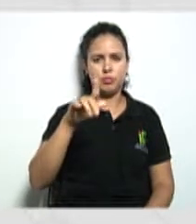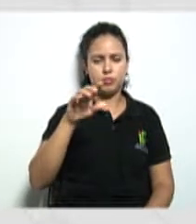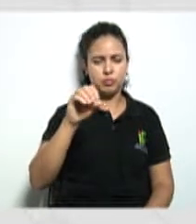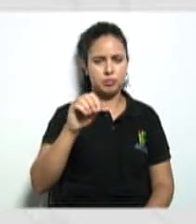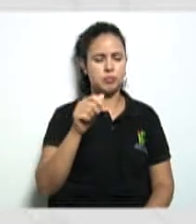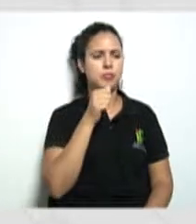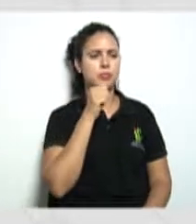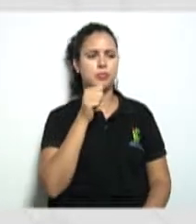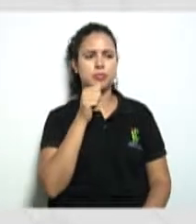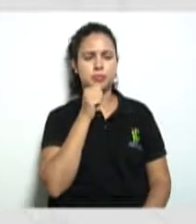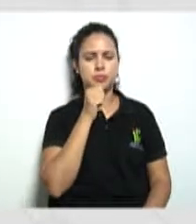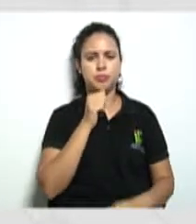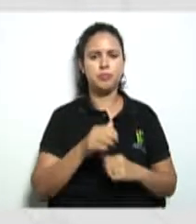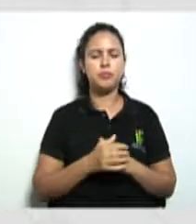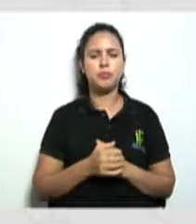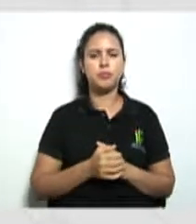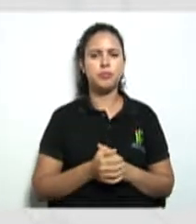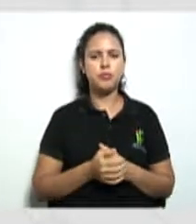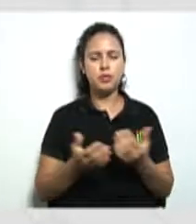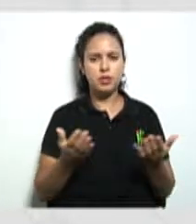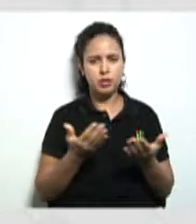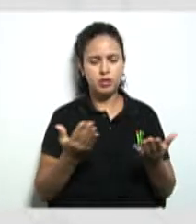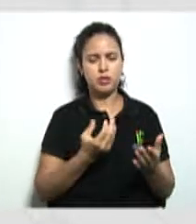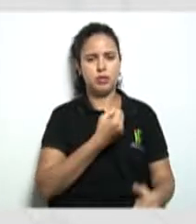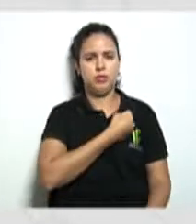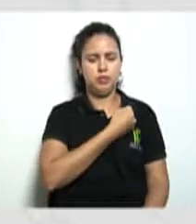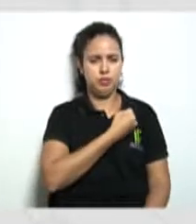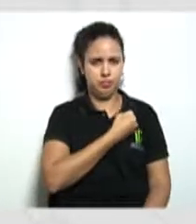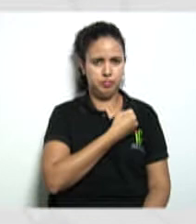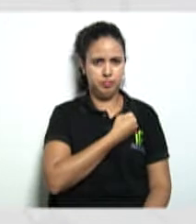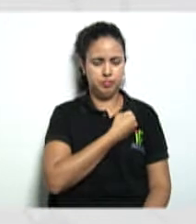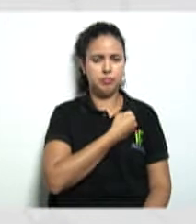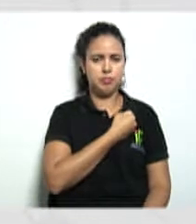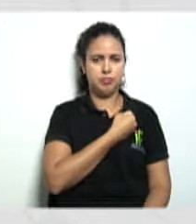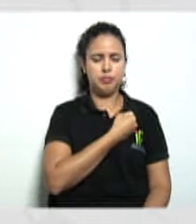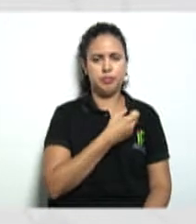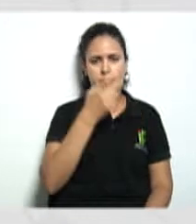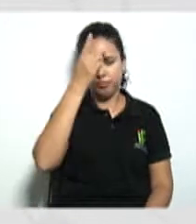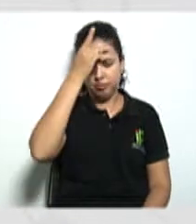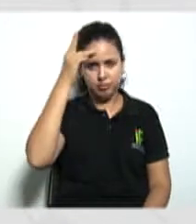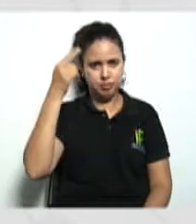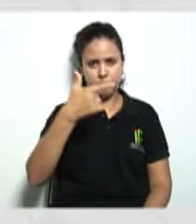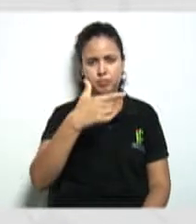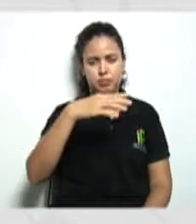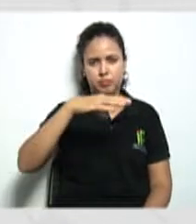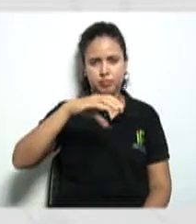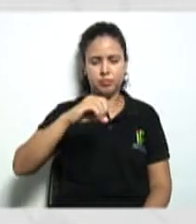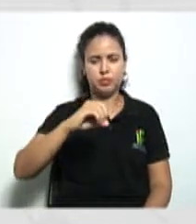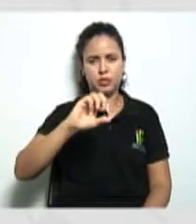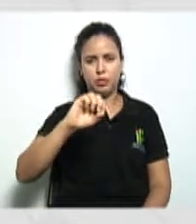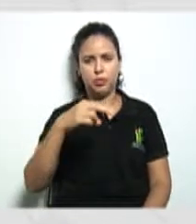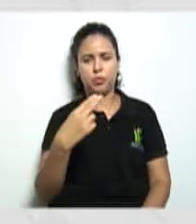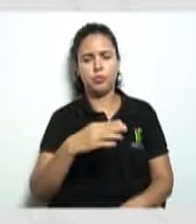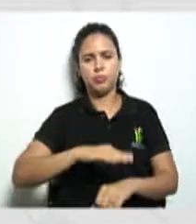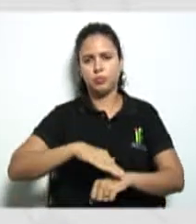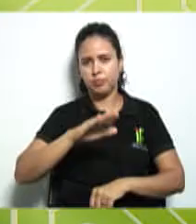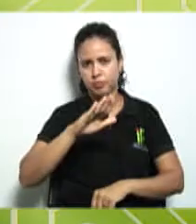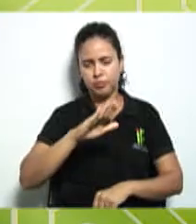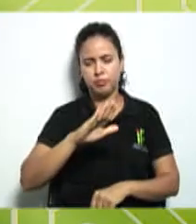lá sabendo que o número mínimo é 20 então nesse momento para se constituir essa